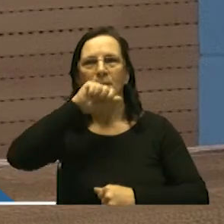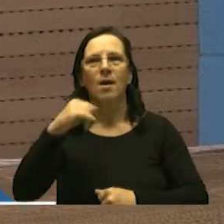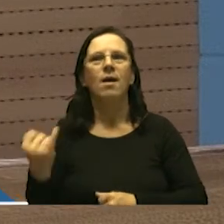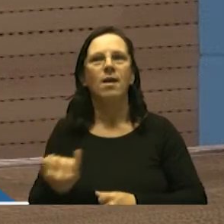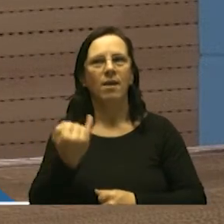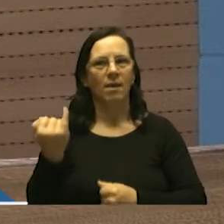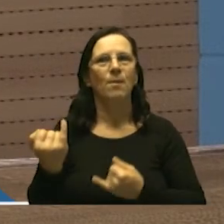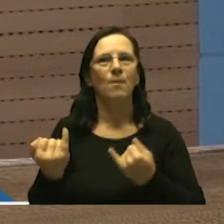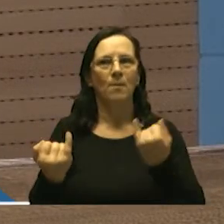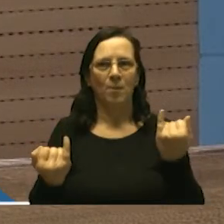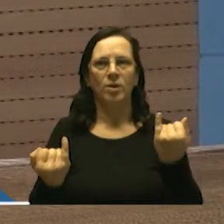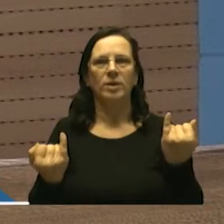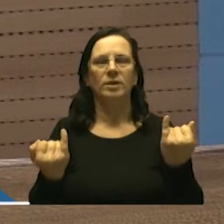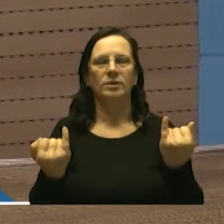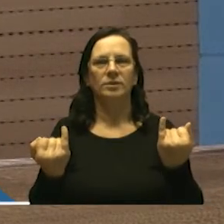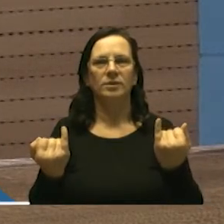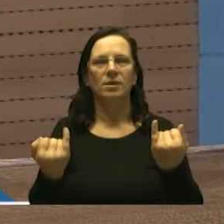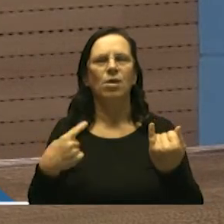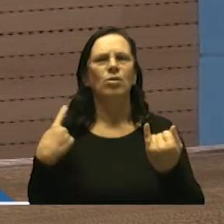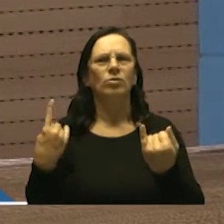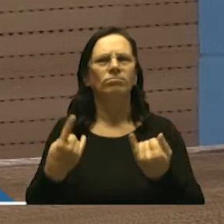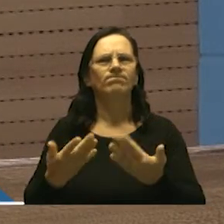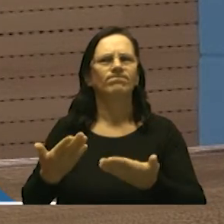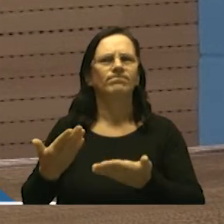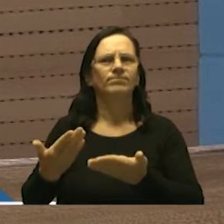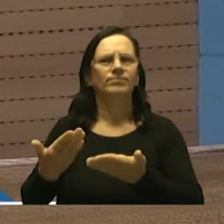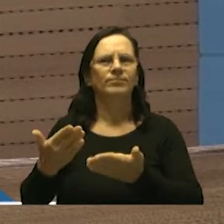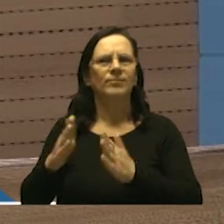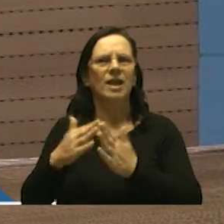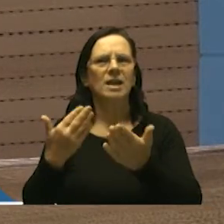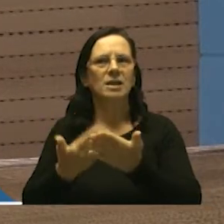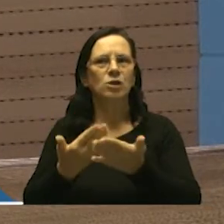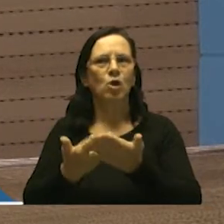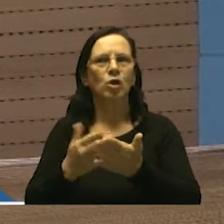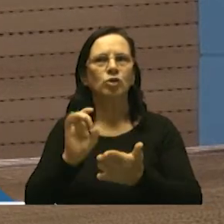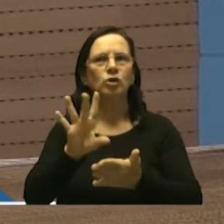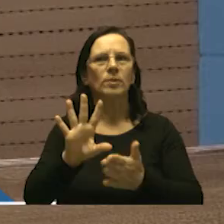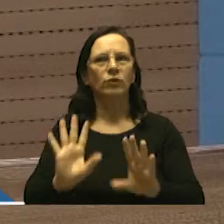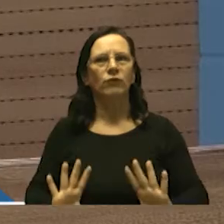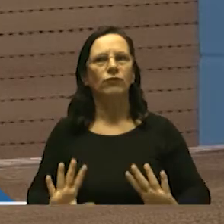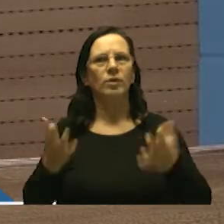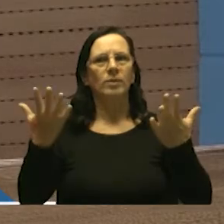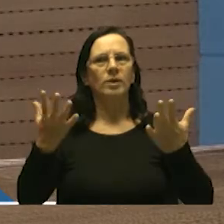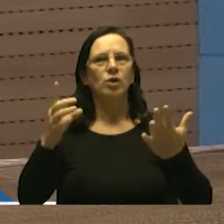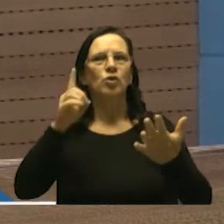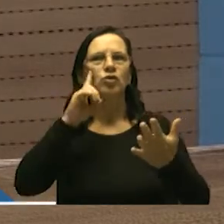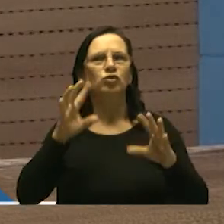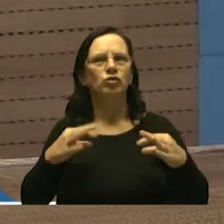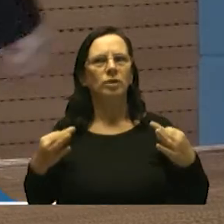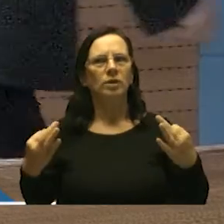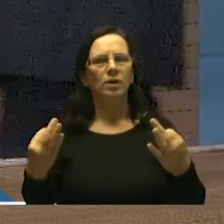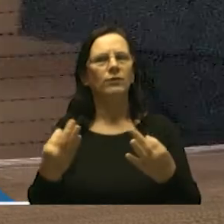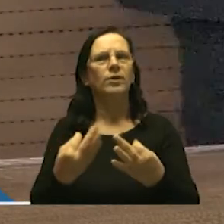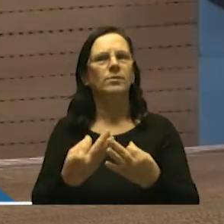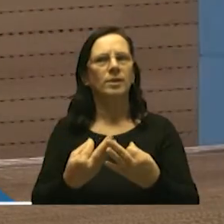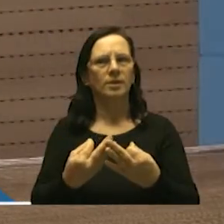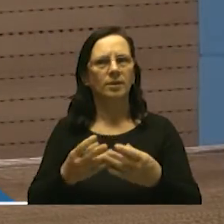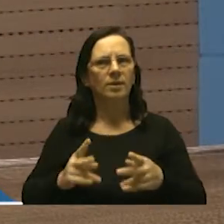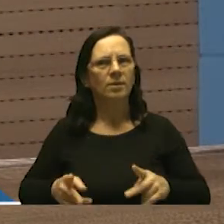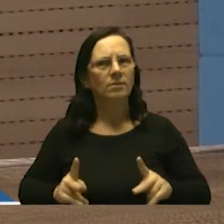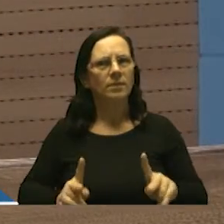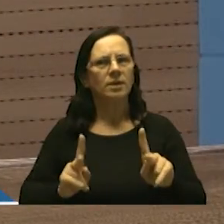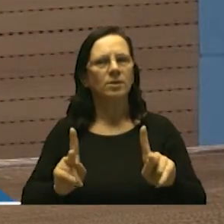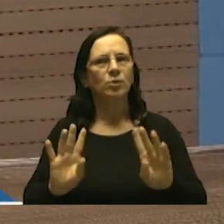anos nós temos sofrido porque as escolas tem comemorado somente o dia da família e nós precisamos continuar